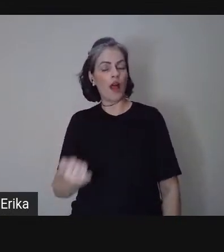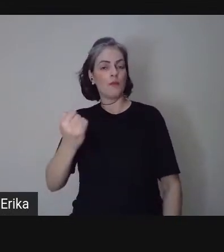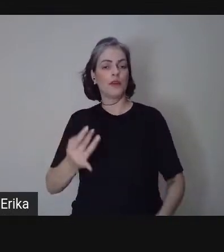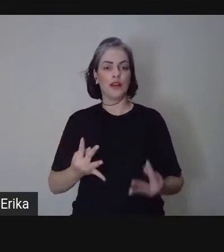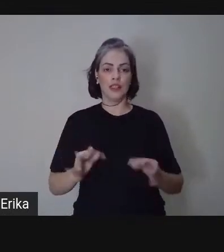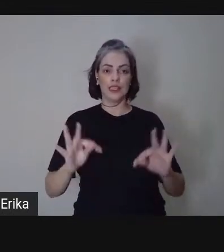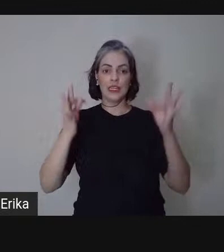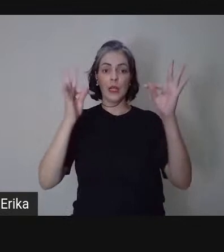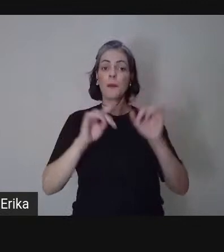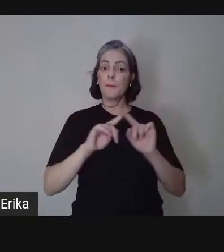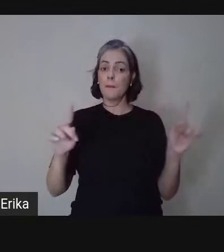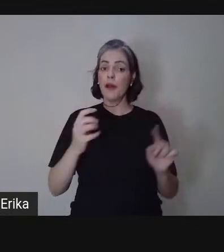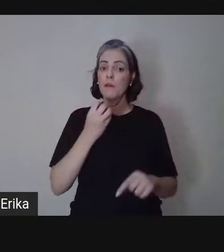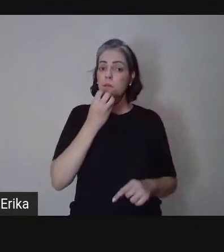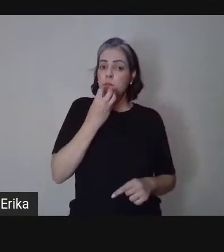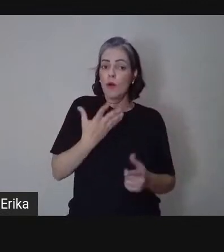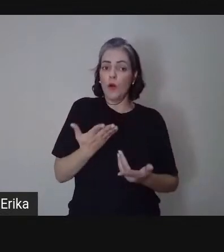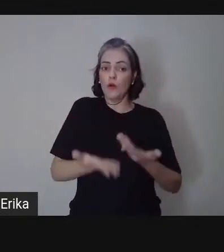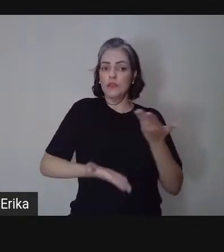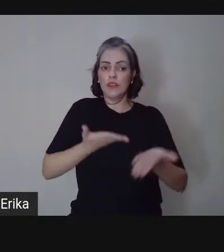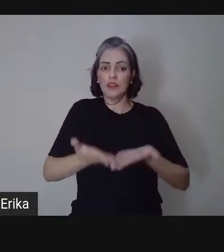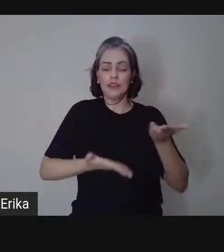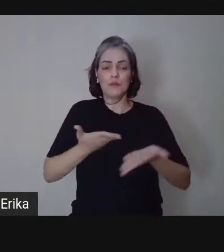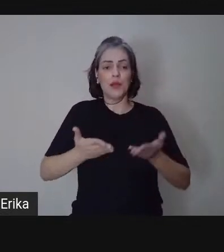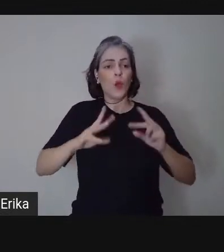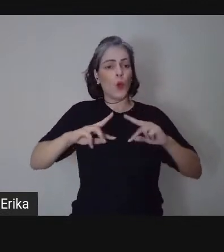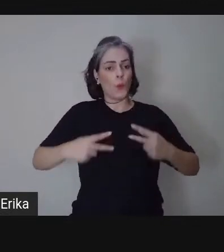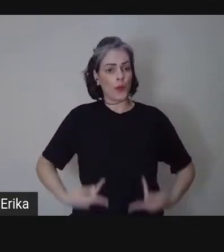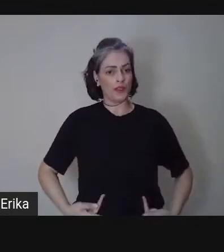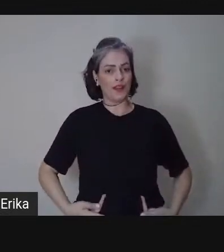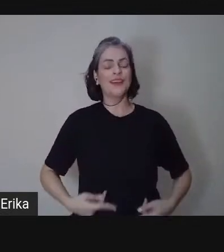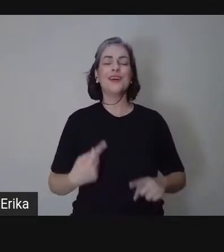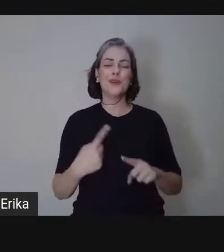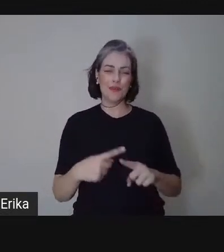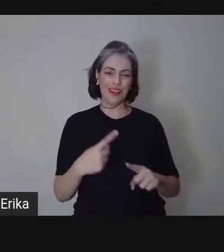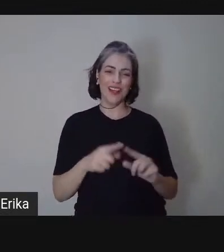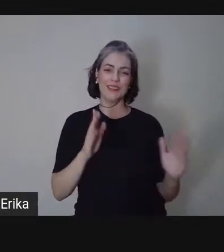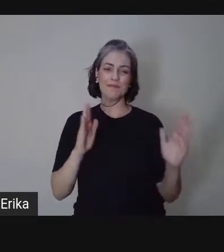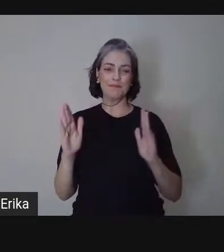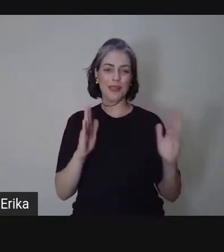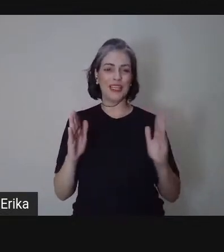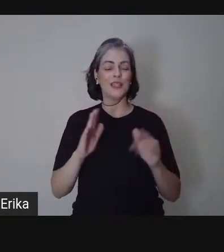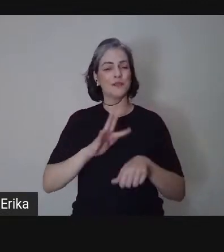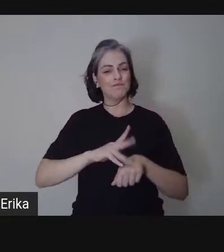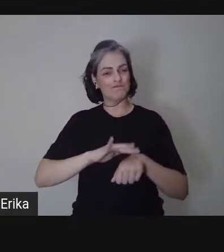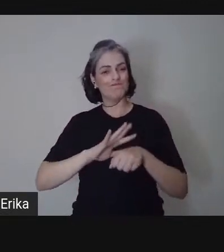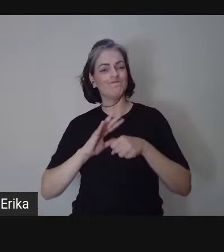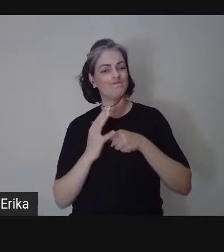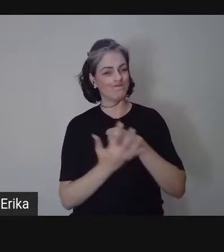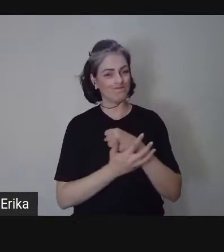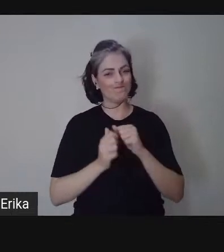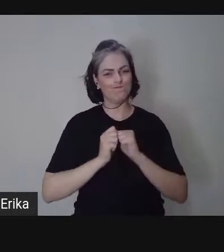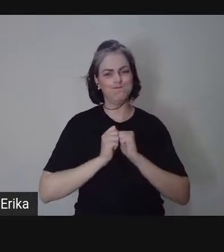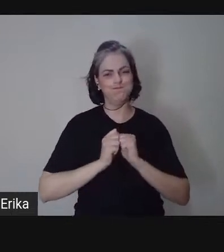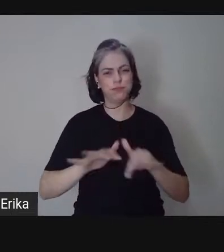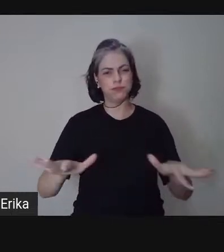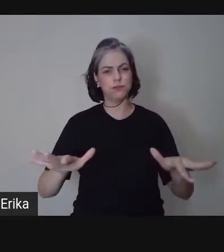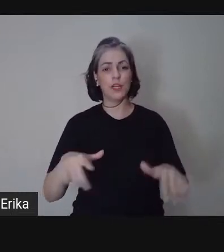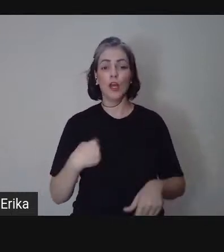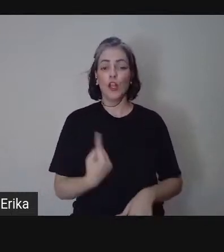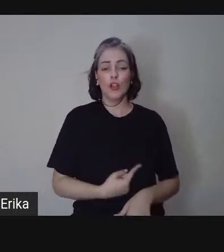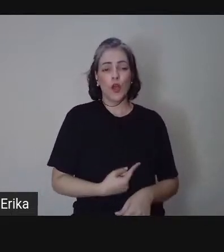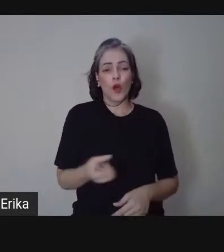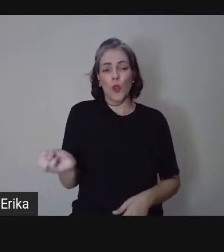humanizada. Nessa pandemia a gente teve a oportunidade de se comunicar, de